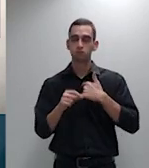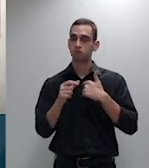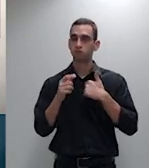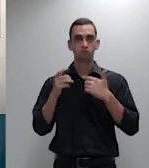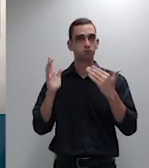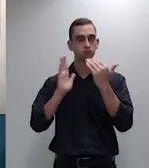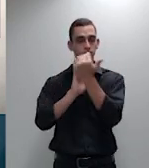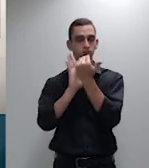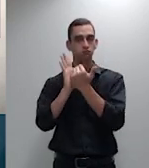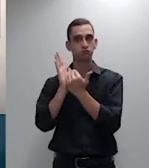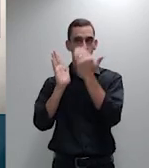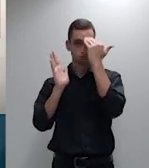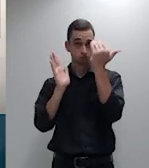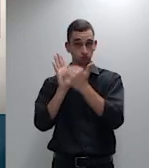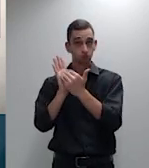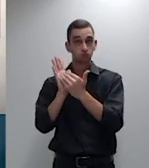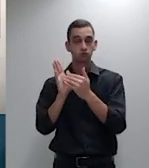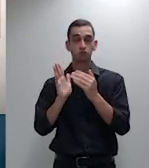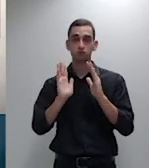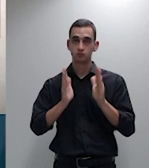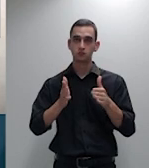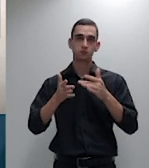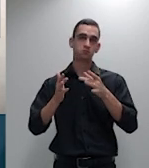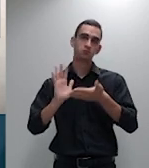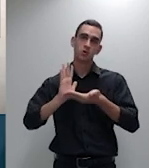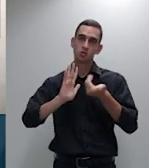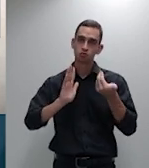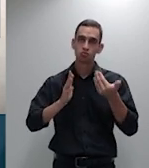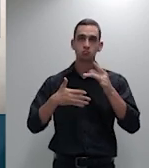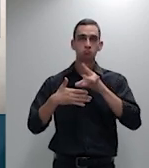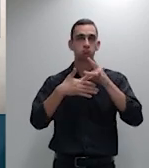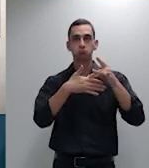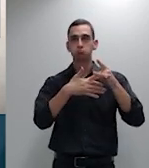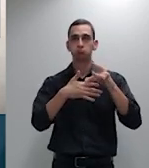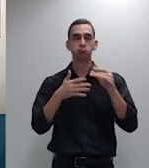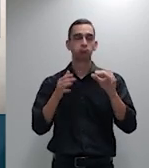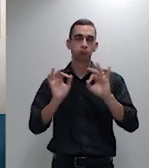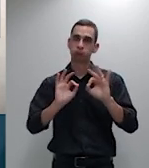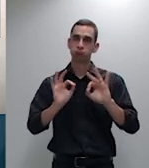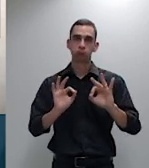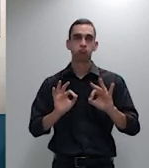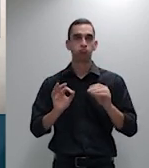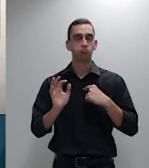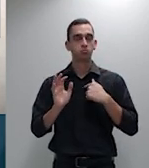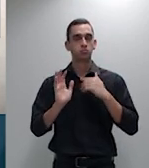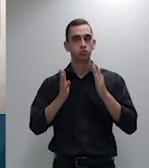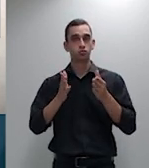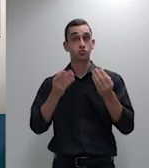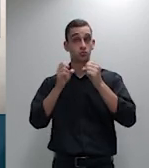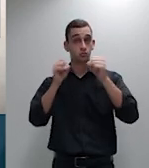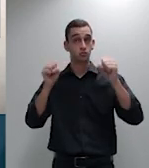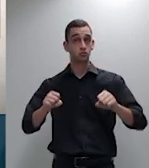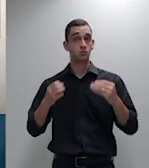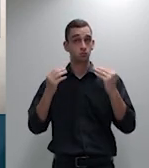em lista e tenho nenhum destaque que não conste do sistema ou adiamento.